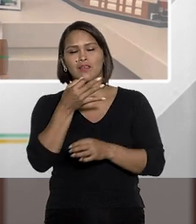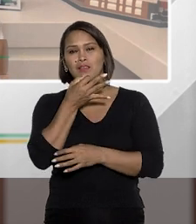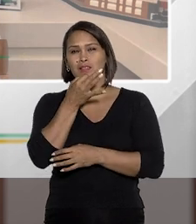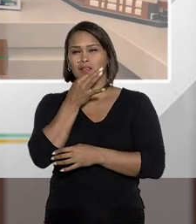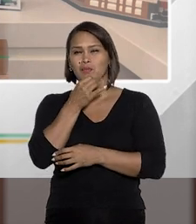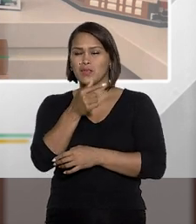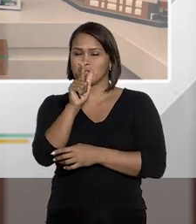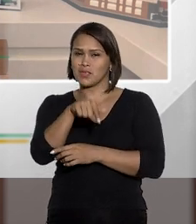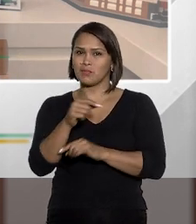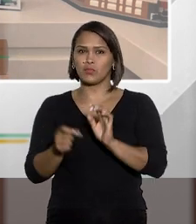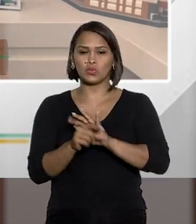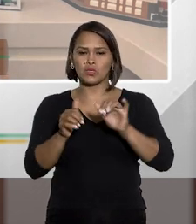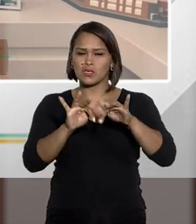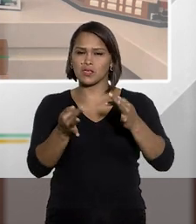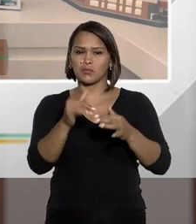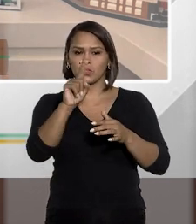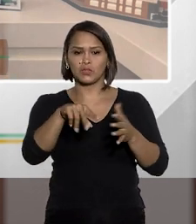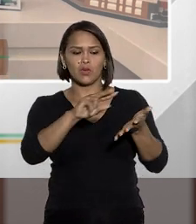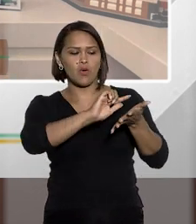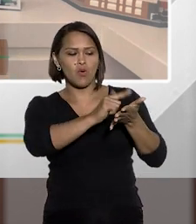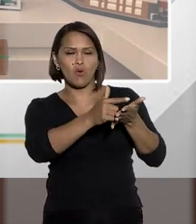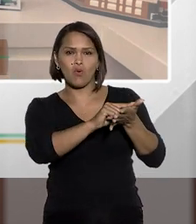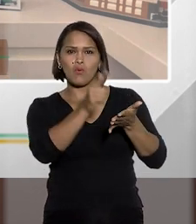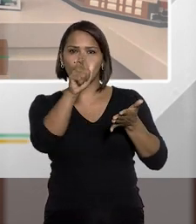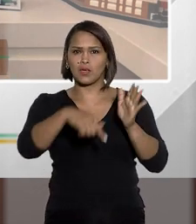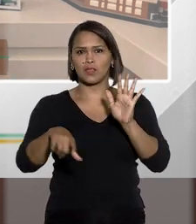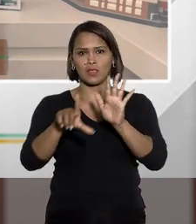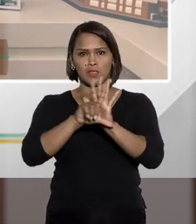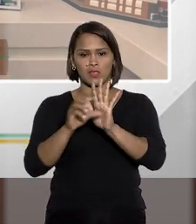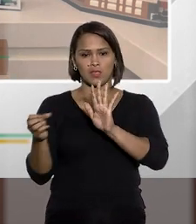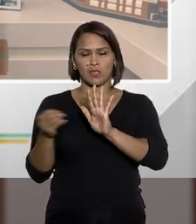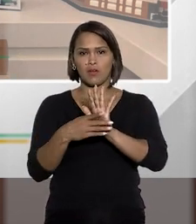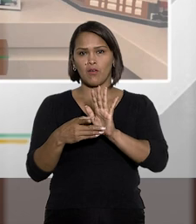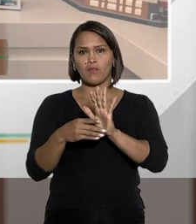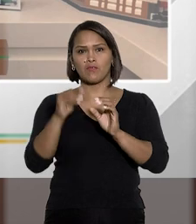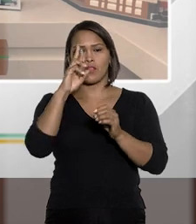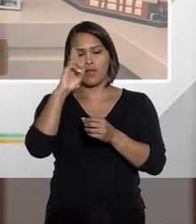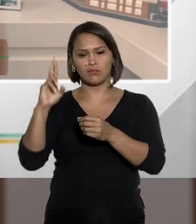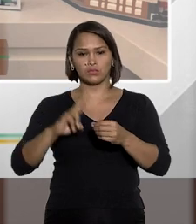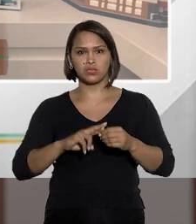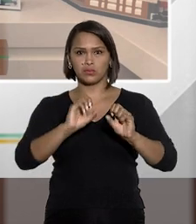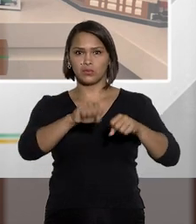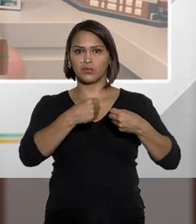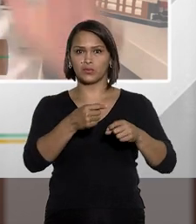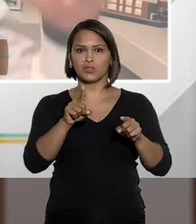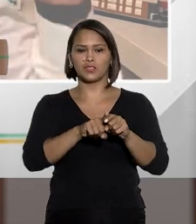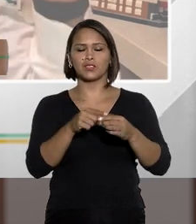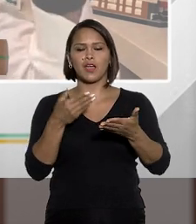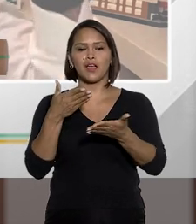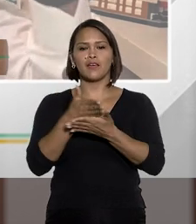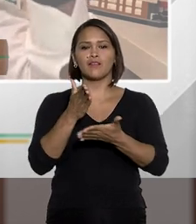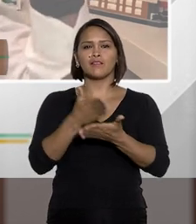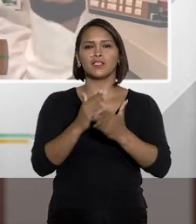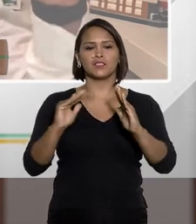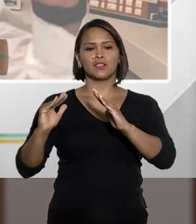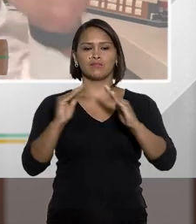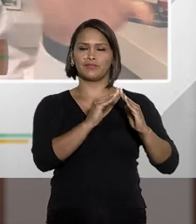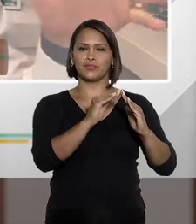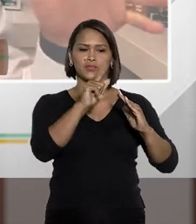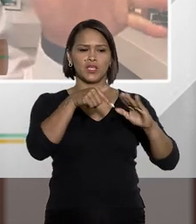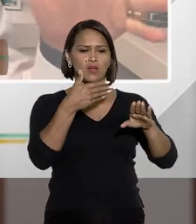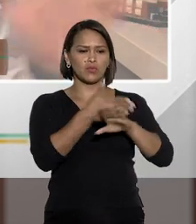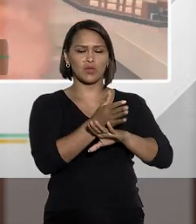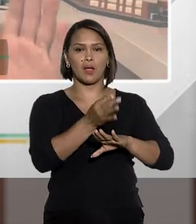dar um exemplo, Fátima, uma das figuras delituosas da nova lei de abuso de autoridade é a invasão de